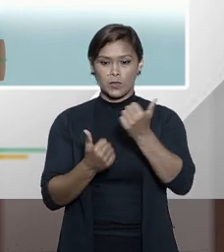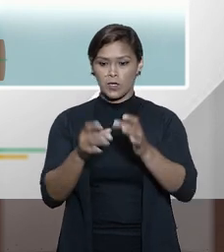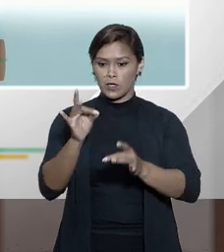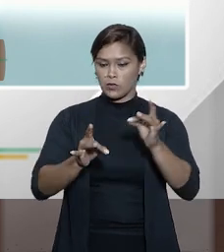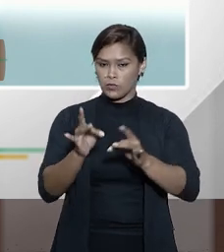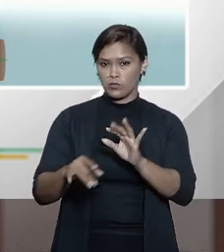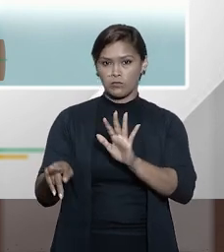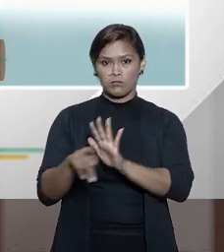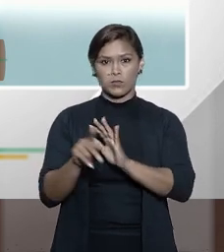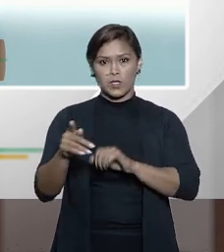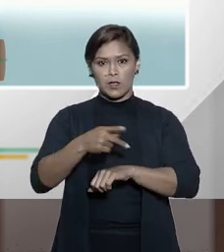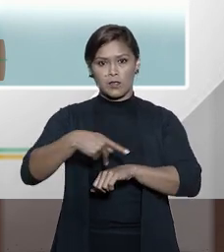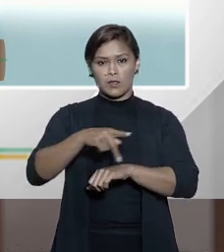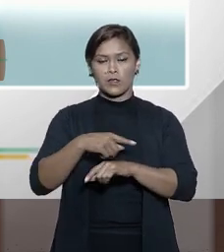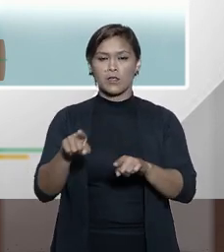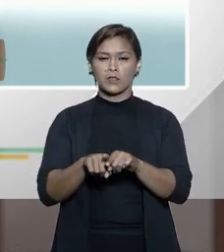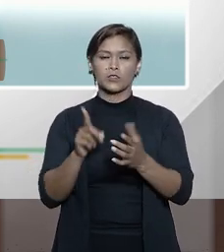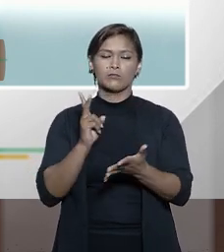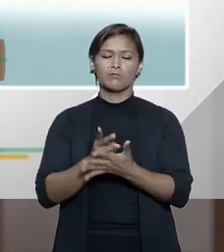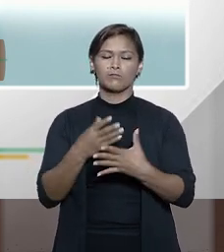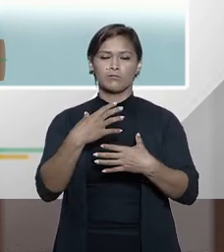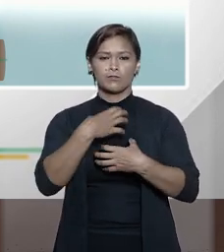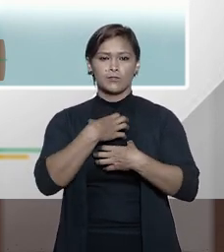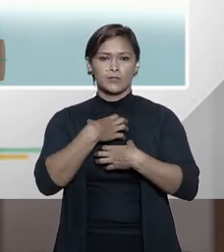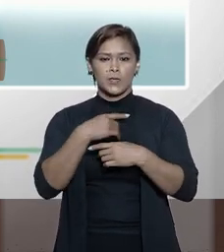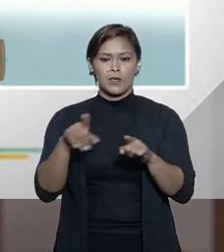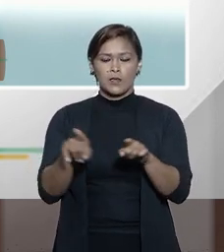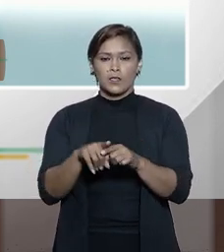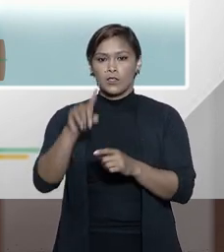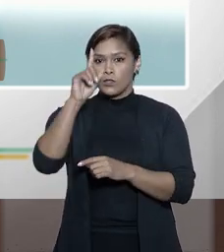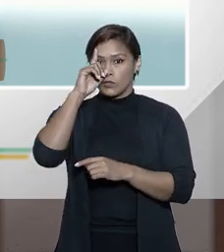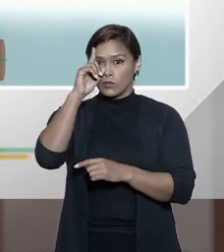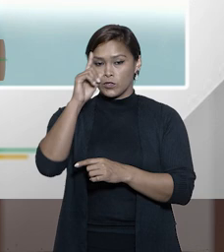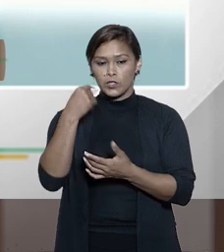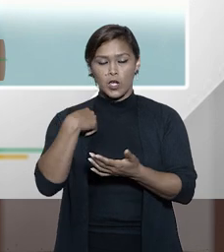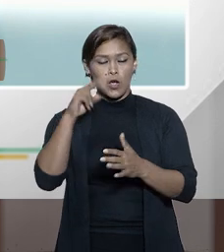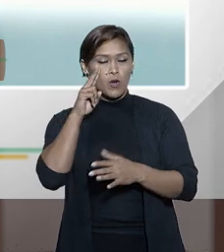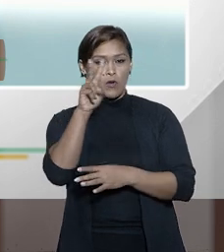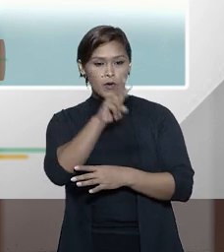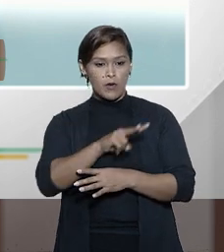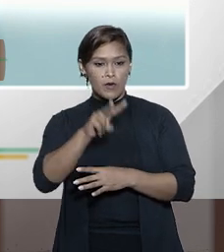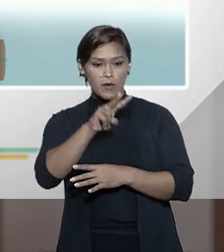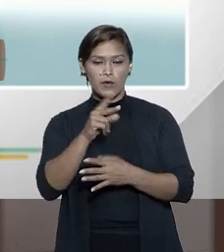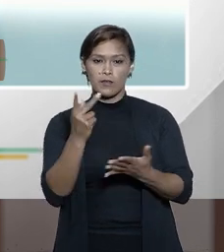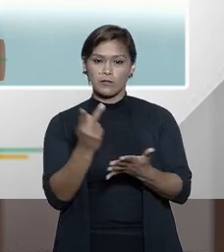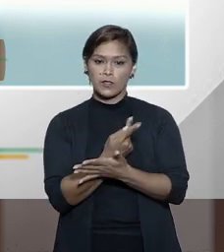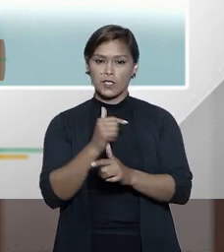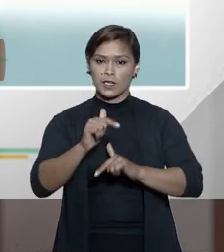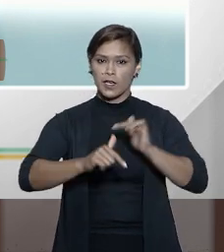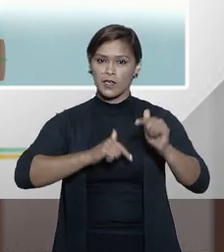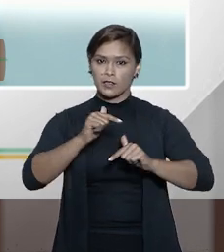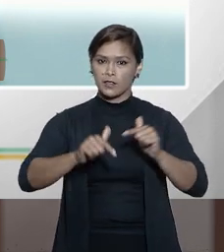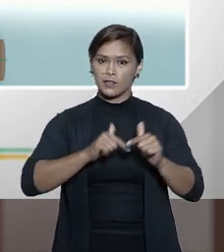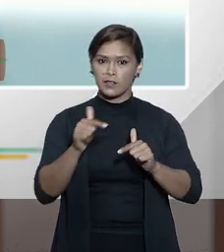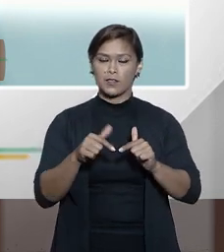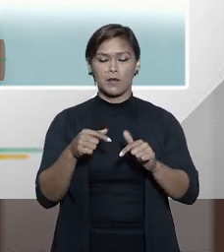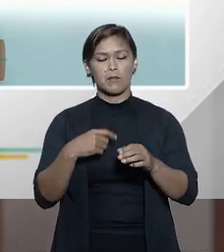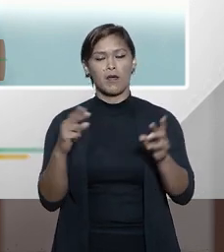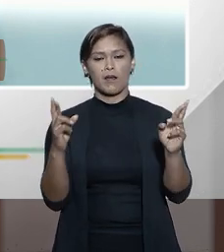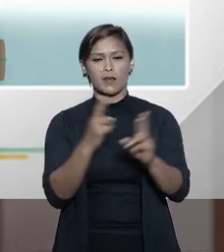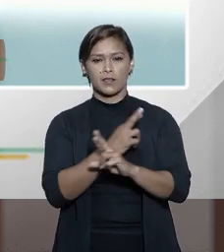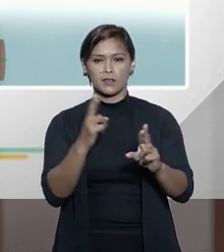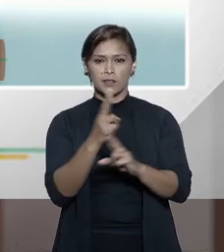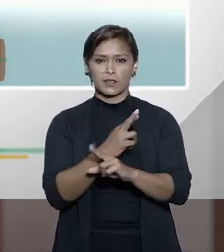jurídica internacional, a gente sente isso no dia a dia do trabalho e das